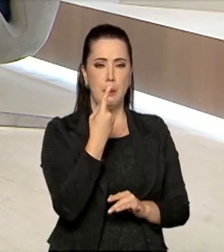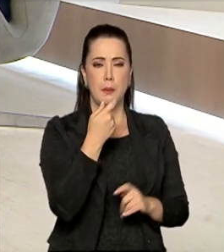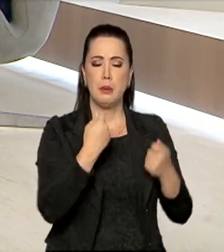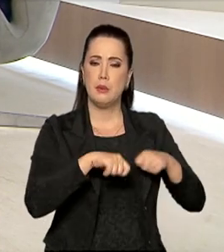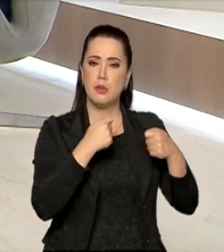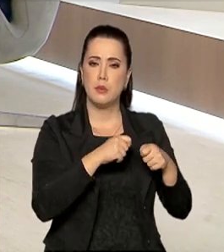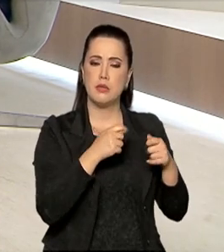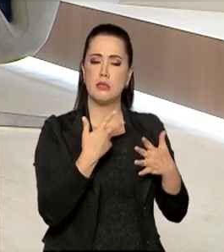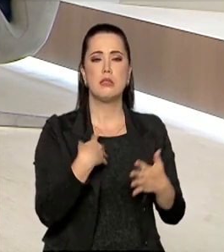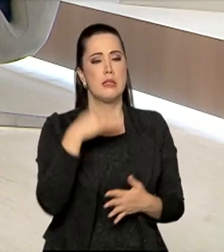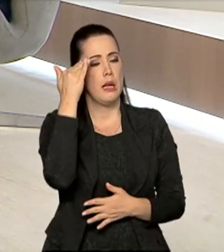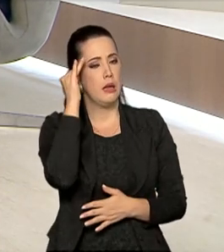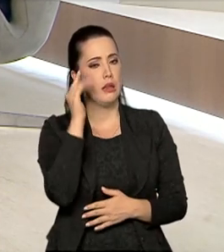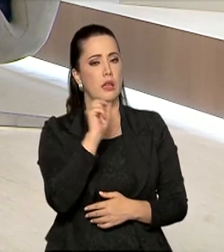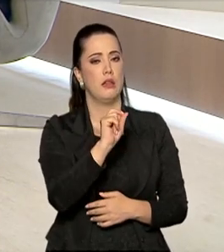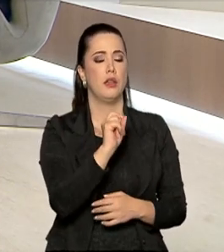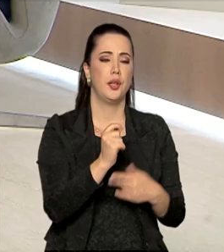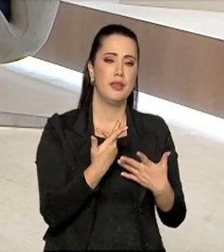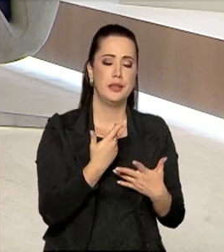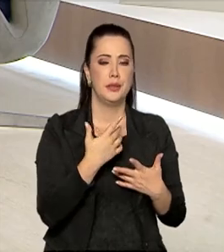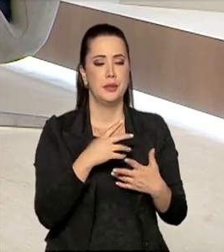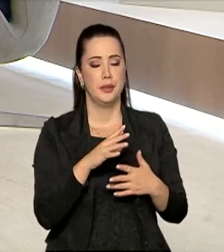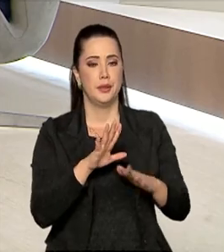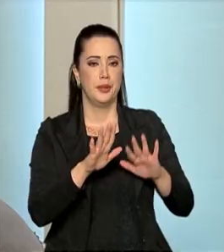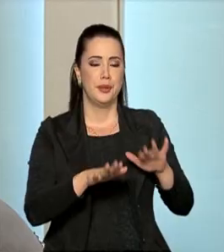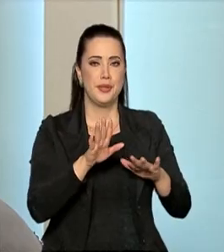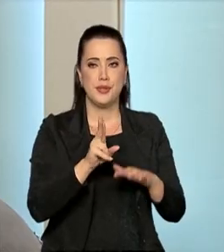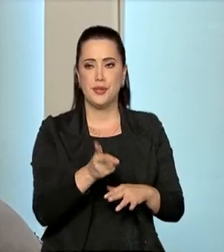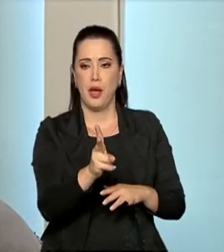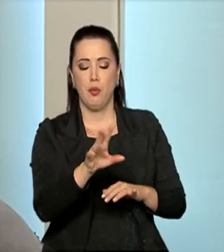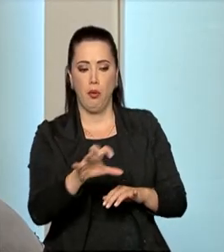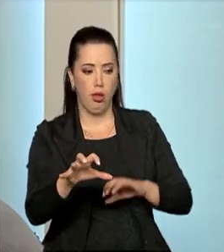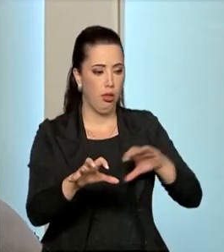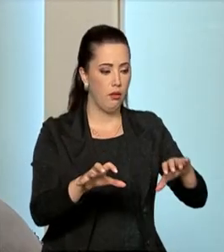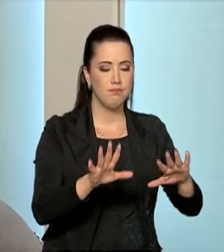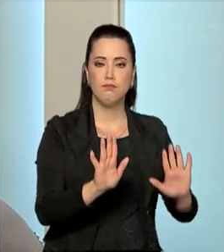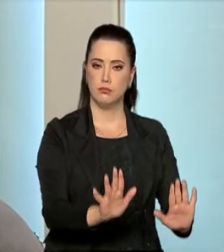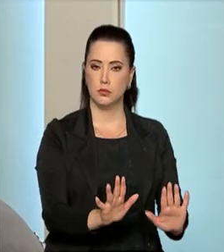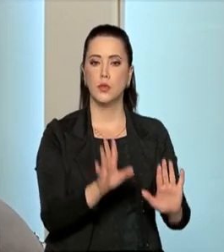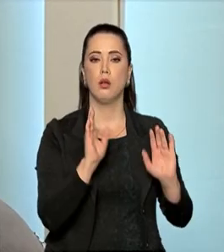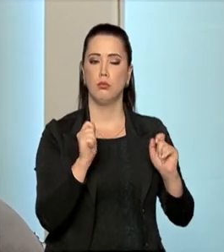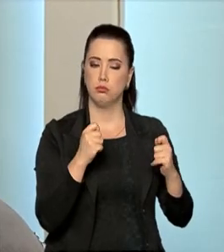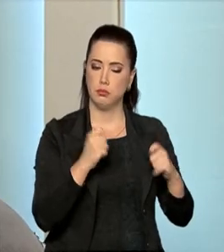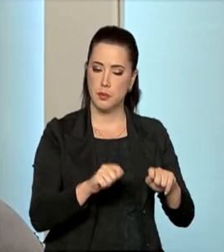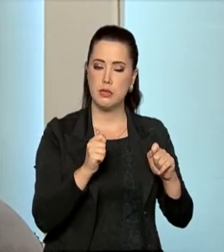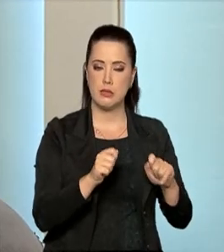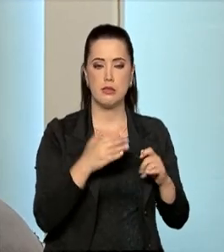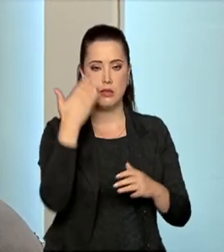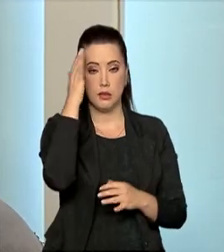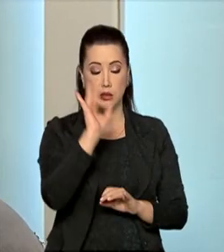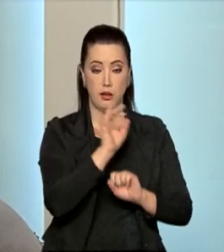vencer algumas estereotipações que existem aí, né? Se o constituinte originário não